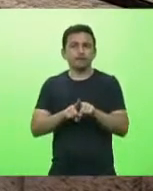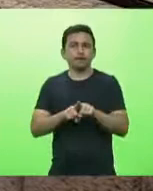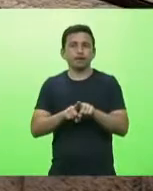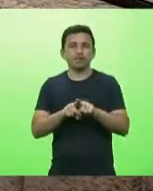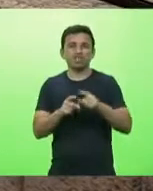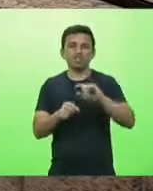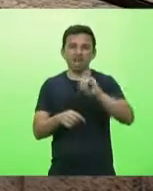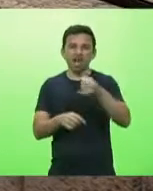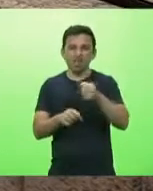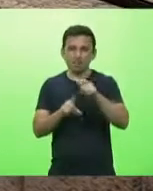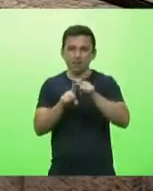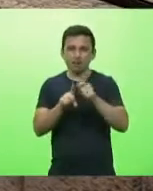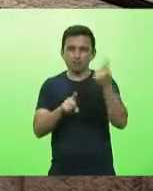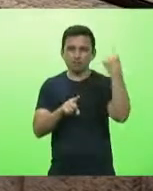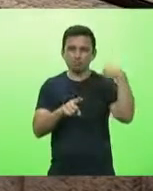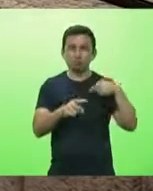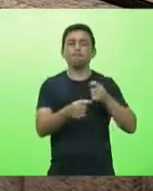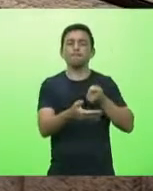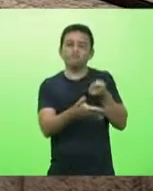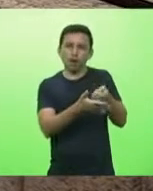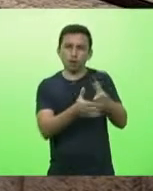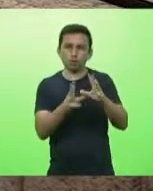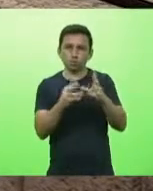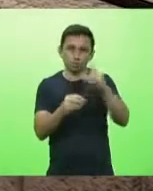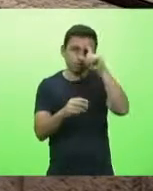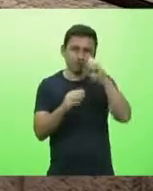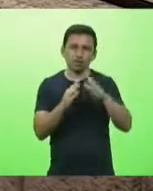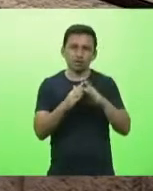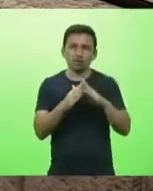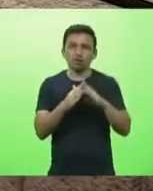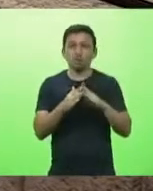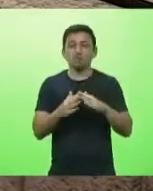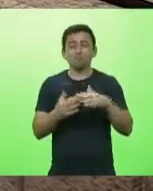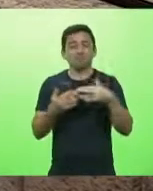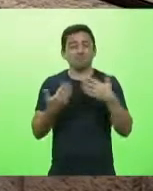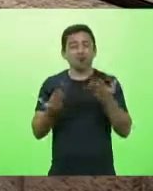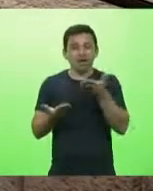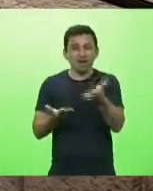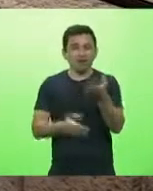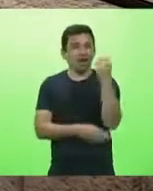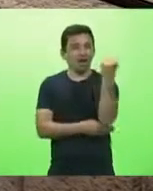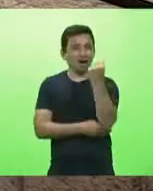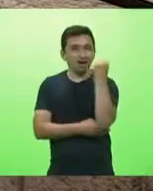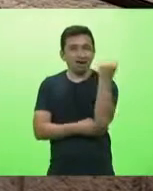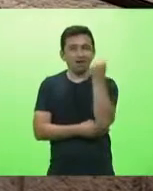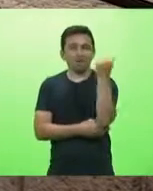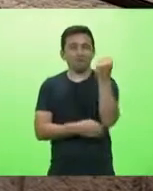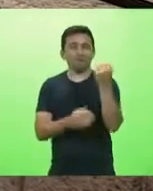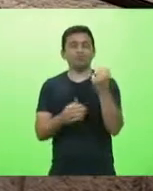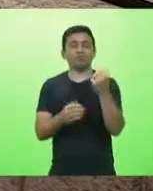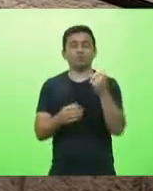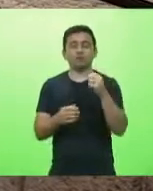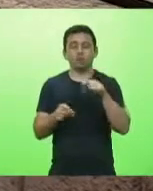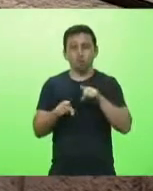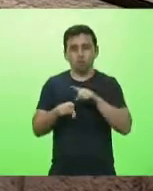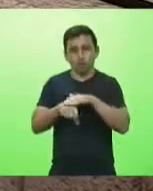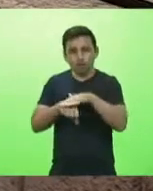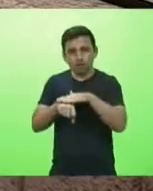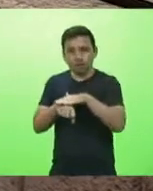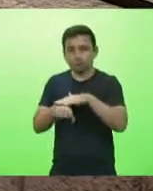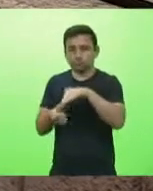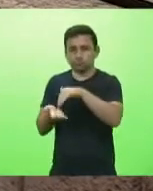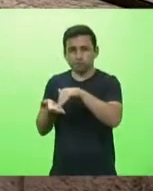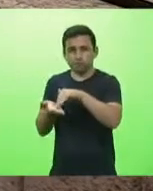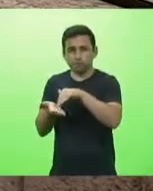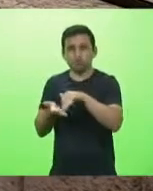estavam atrasadas foram liquidadas com relação ao hospital mas a situação é muito grave hoje falei com o secretário pedindo 15 mil